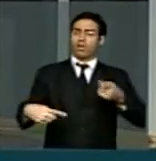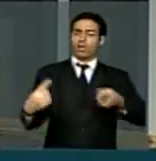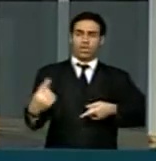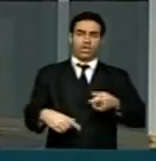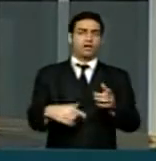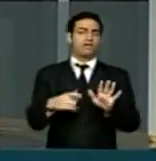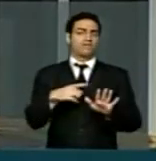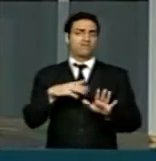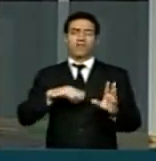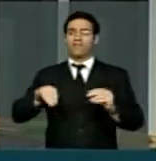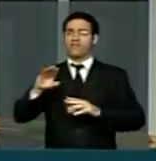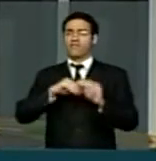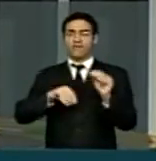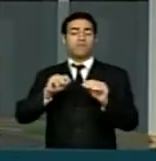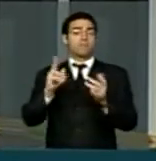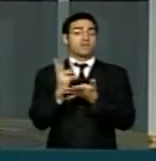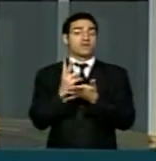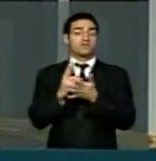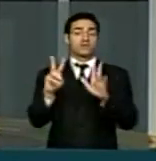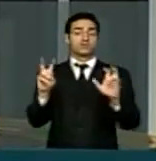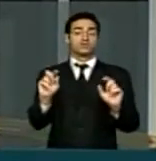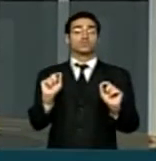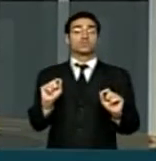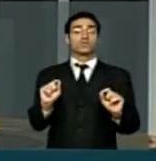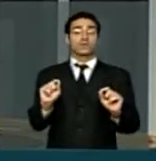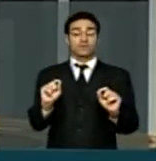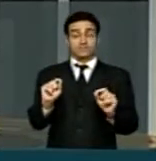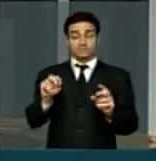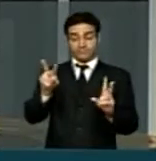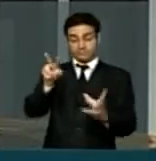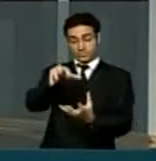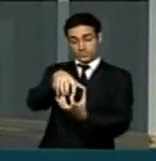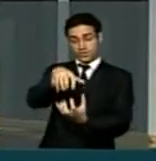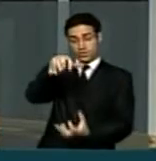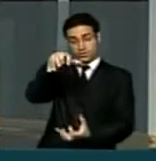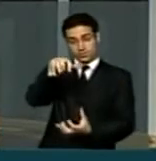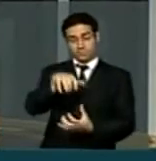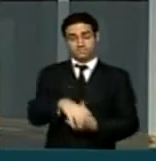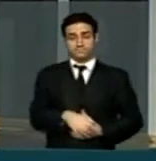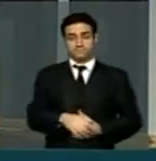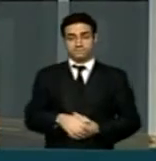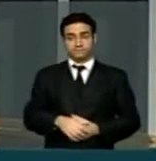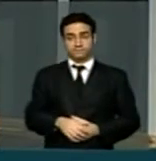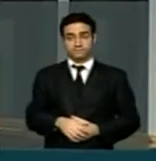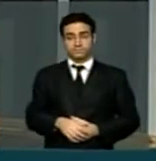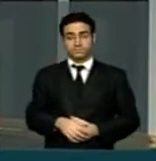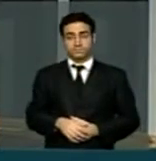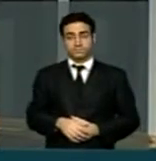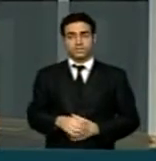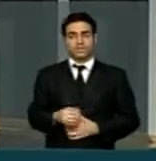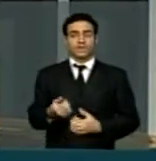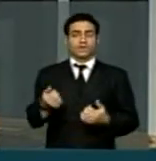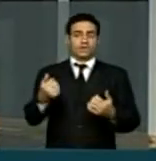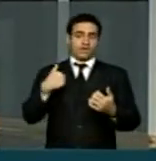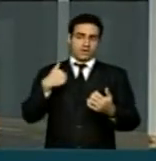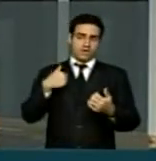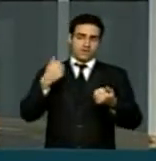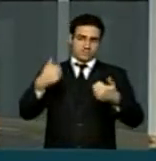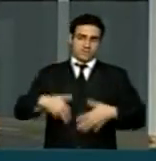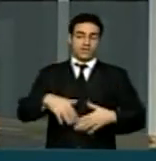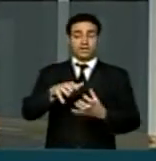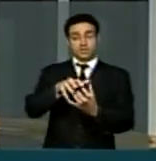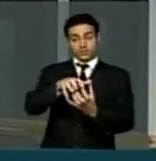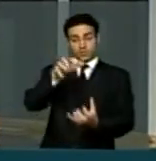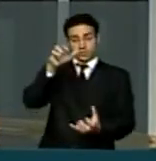a questão do idoso. E eu, quando eu falo do idoso, eu